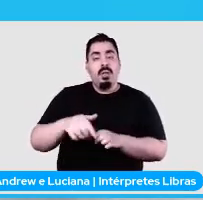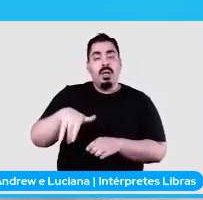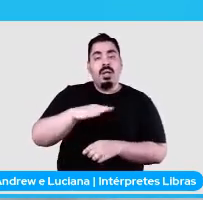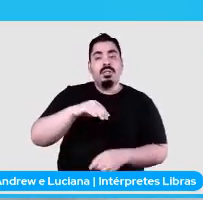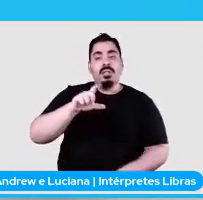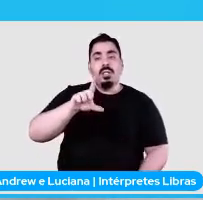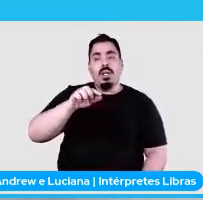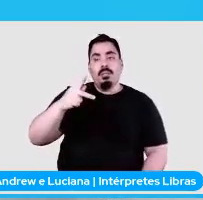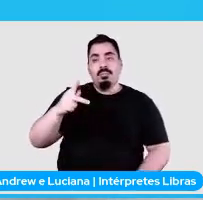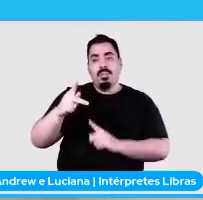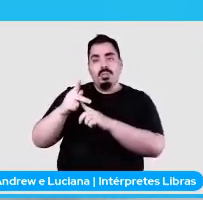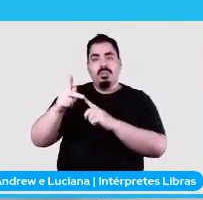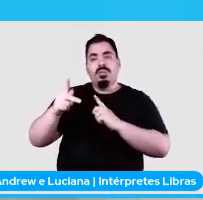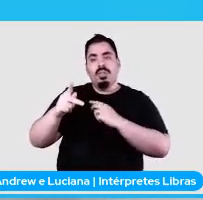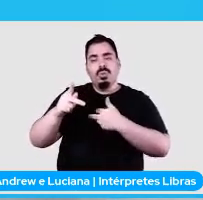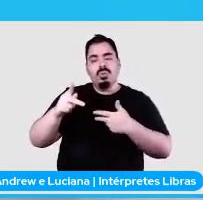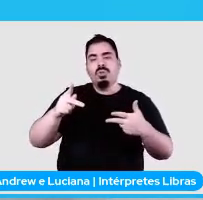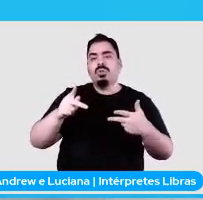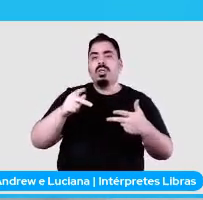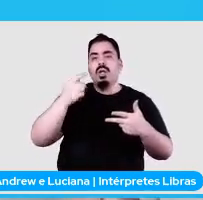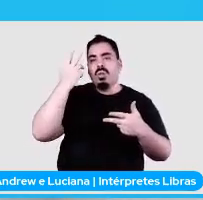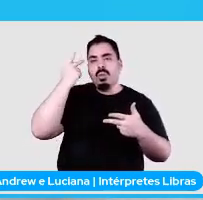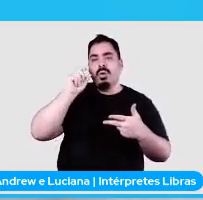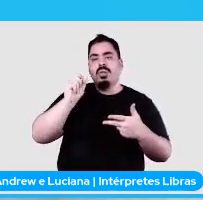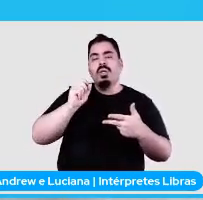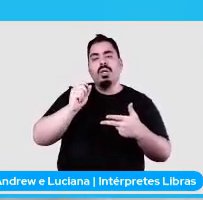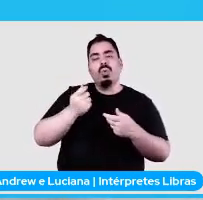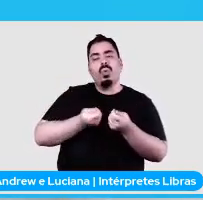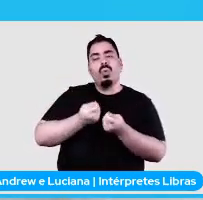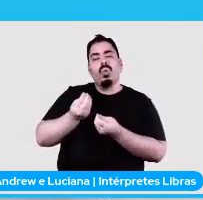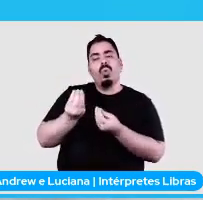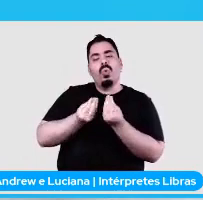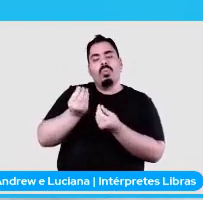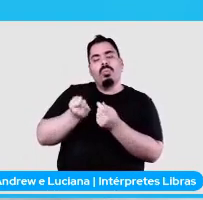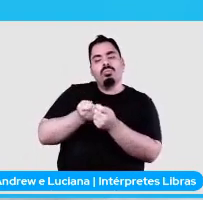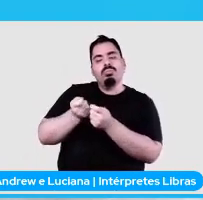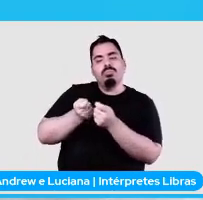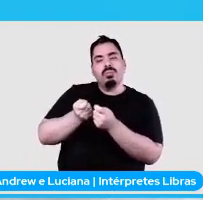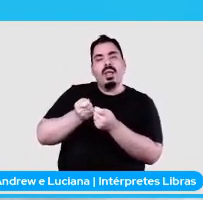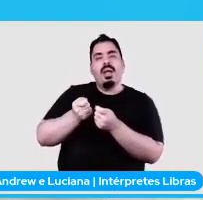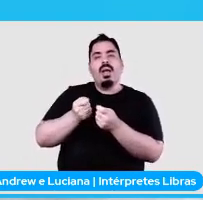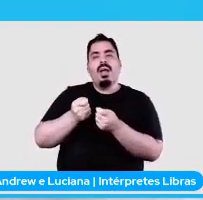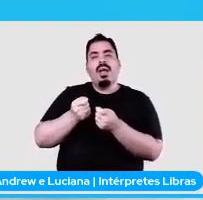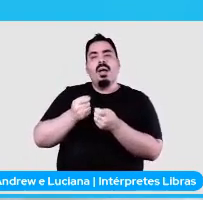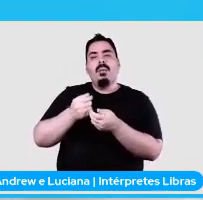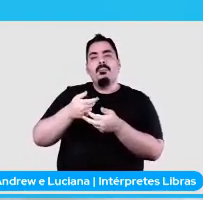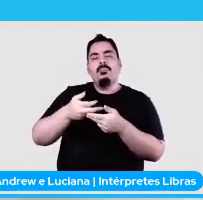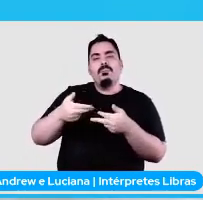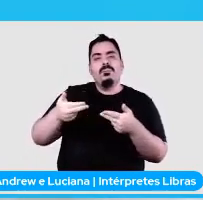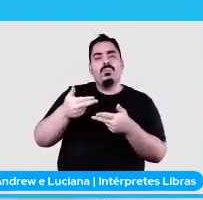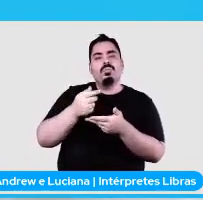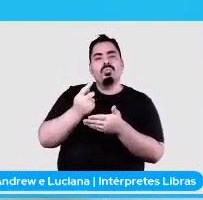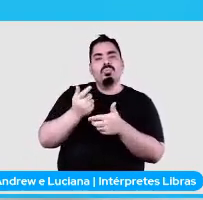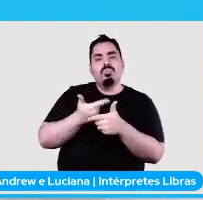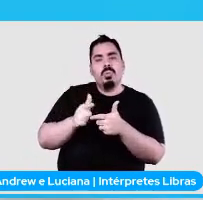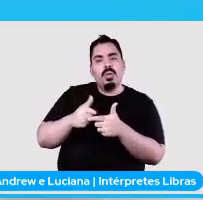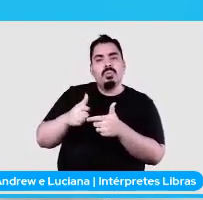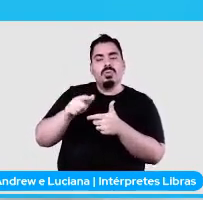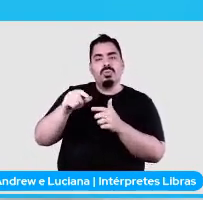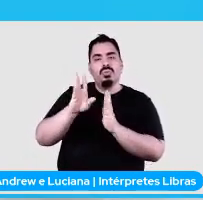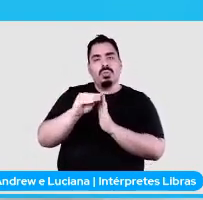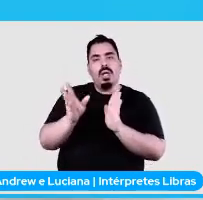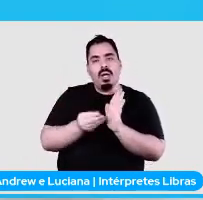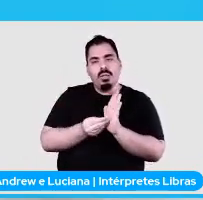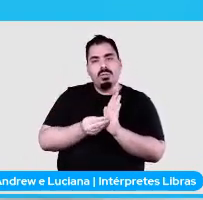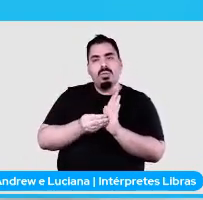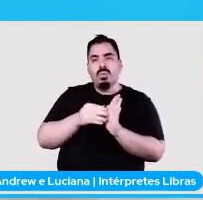comum, que é justamente essa parte de manipular ruídos nos dados, seja remover esses ruídos, seja inserir esses ruídos, como,